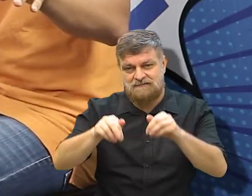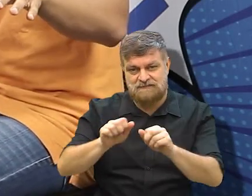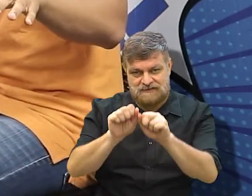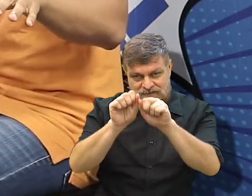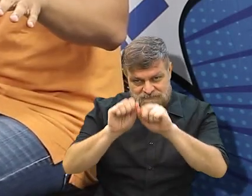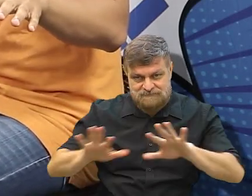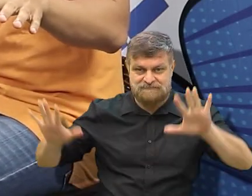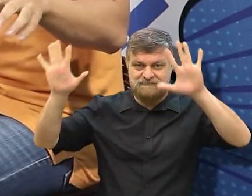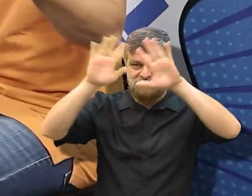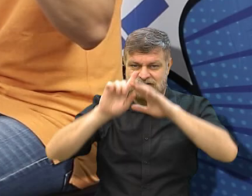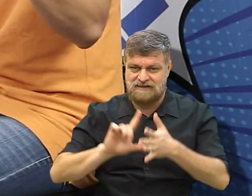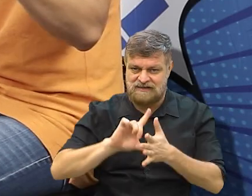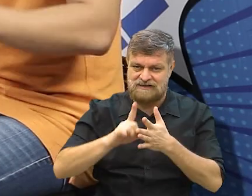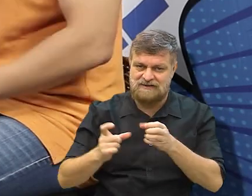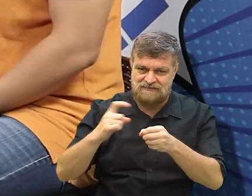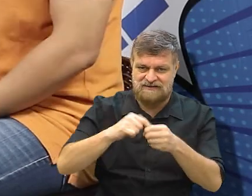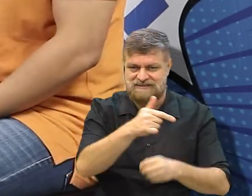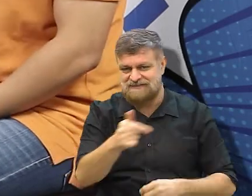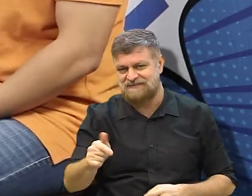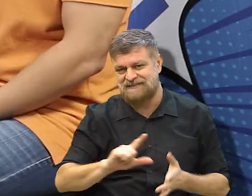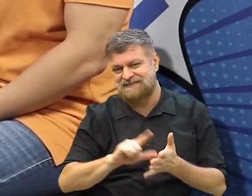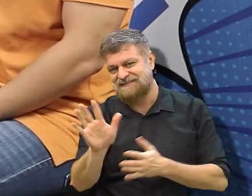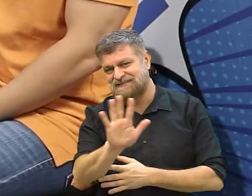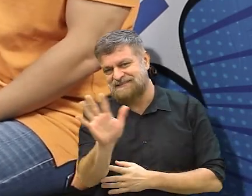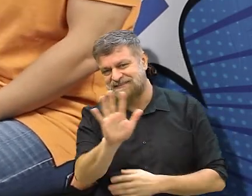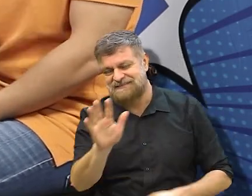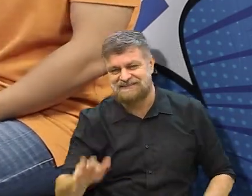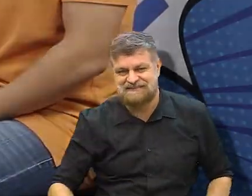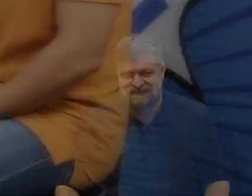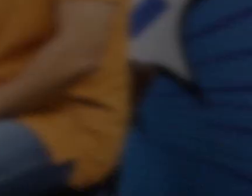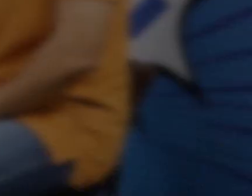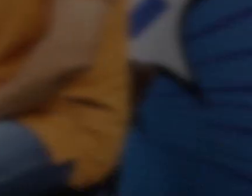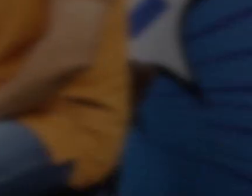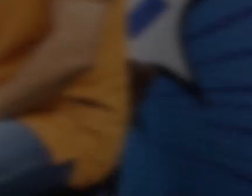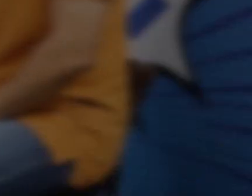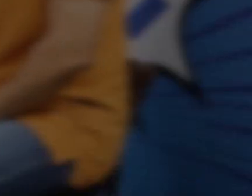Ponto final no Universo Épico e a gente volta na próxima semana. Tchau, tchau.